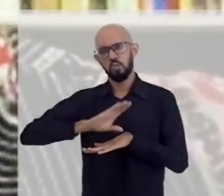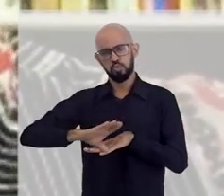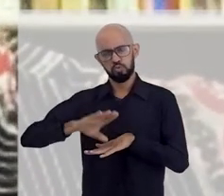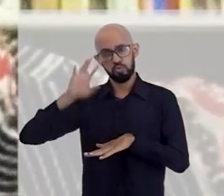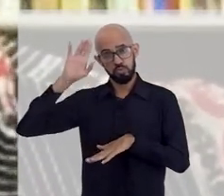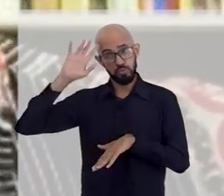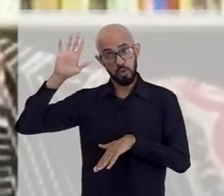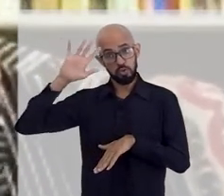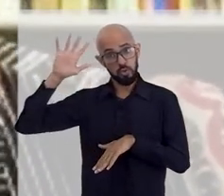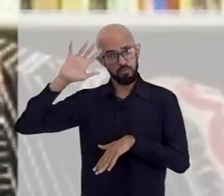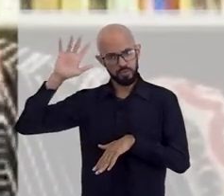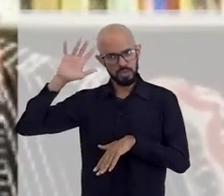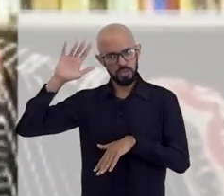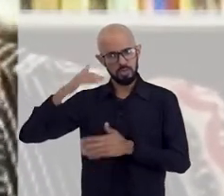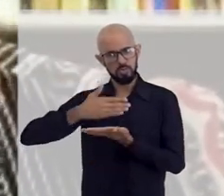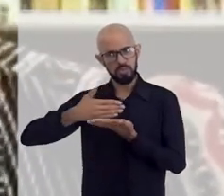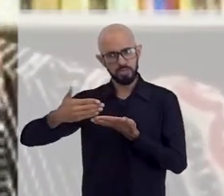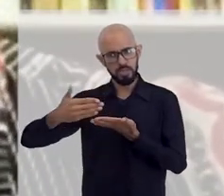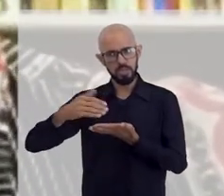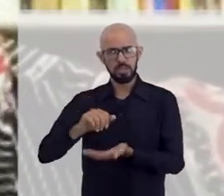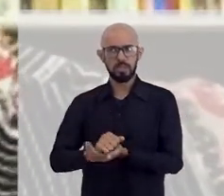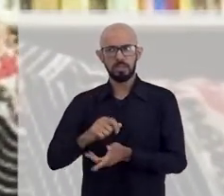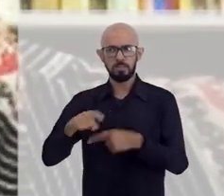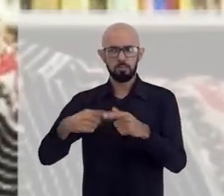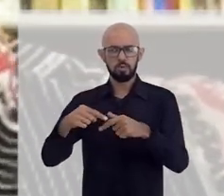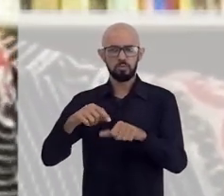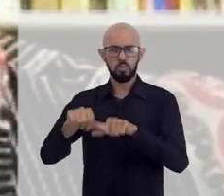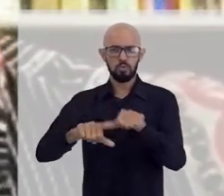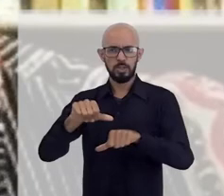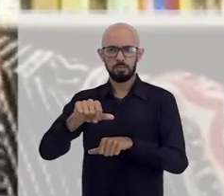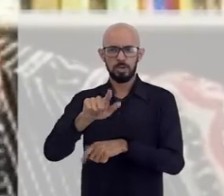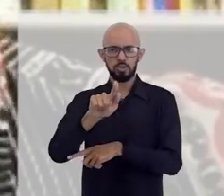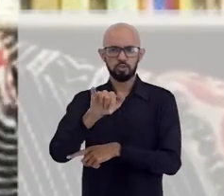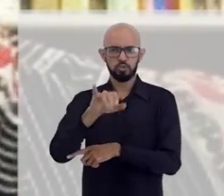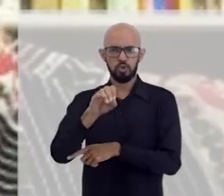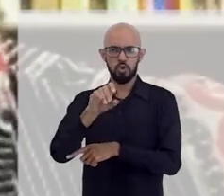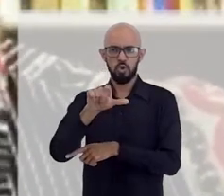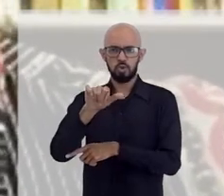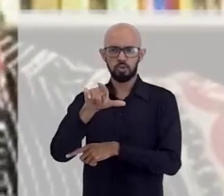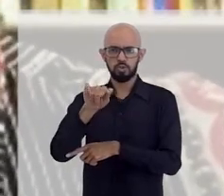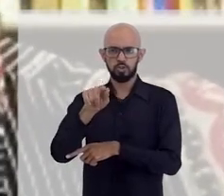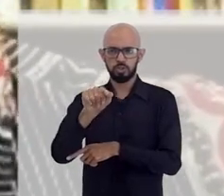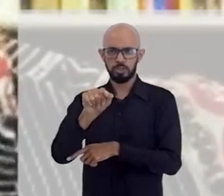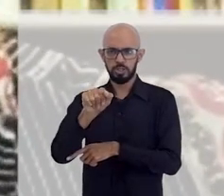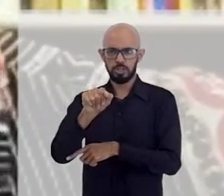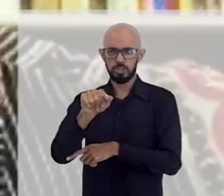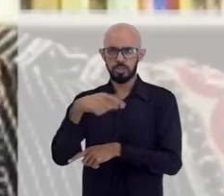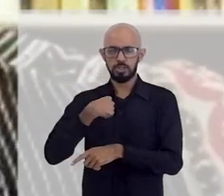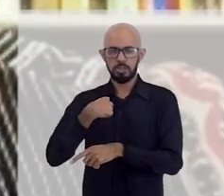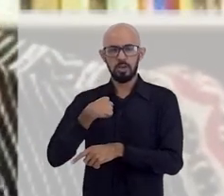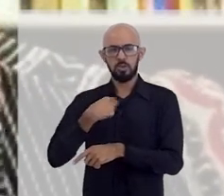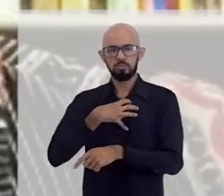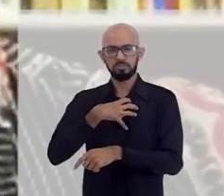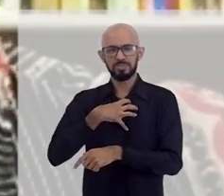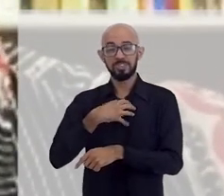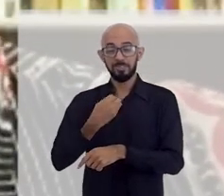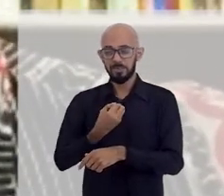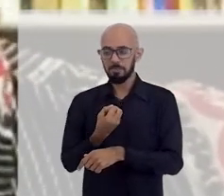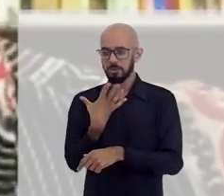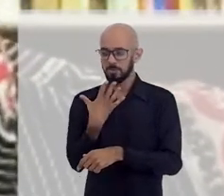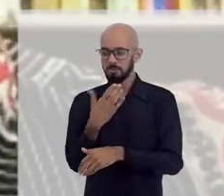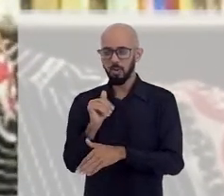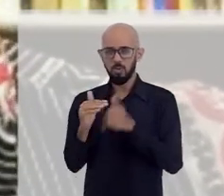de filosofia, né? Mas aí, mudei depois para a geologia, né? E aí, me dei muito bem na